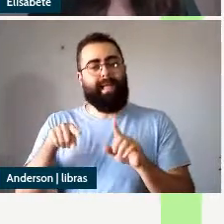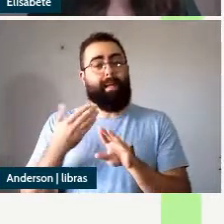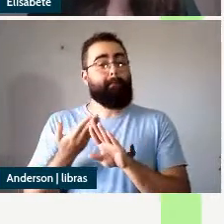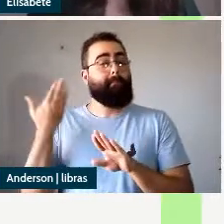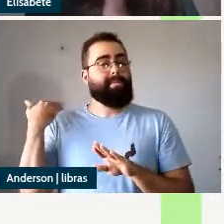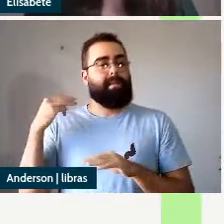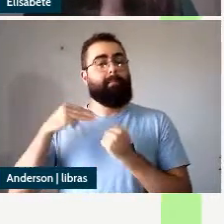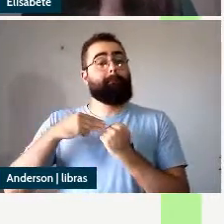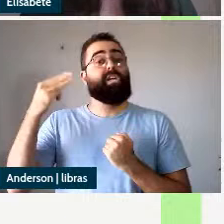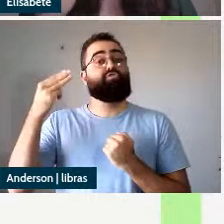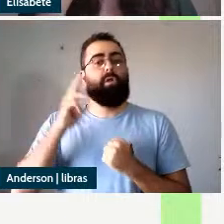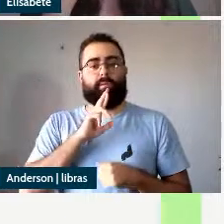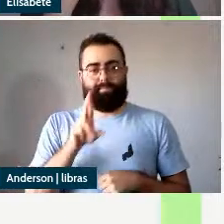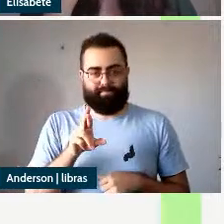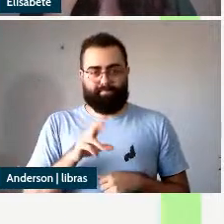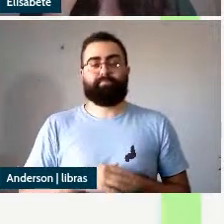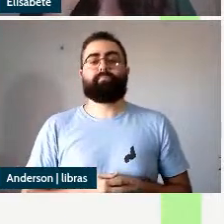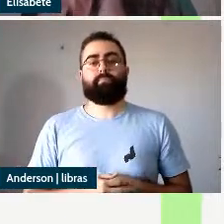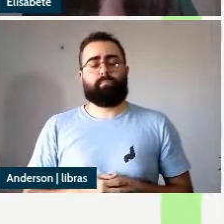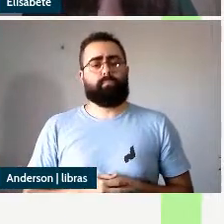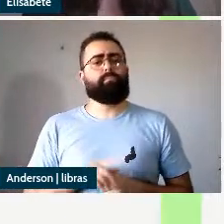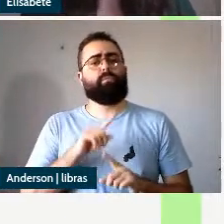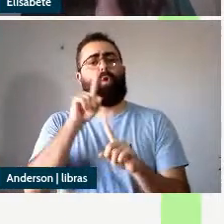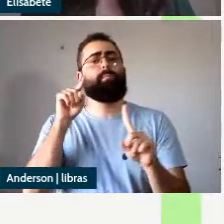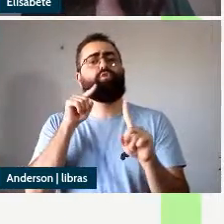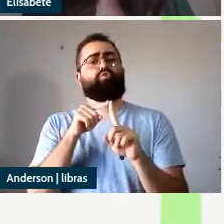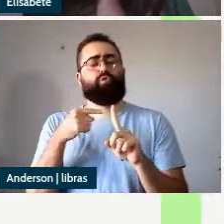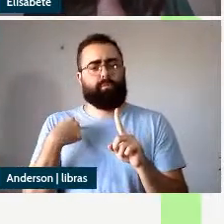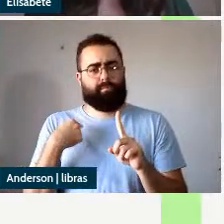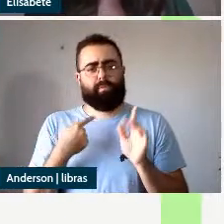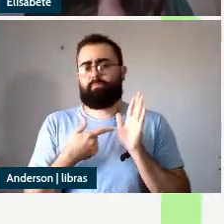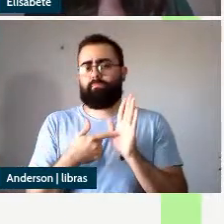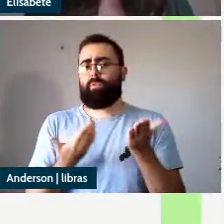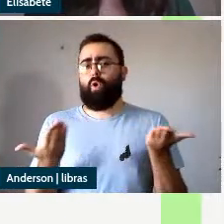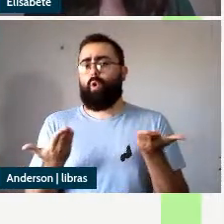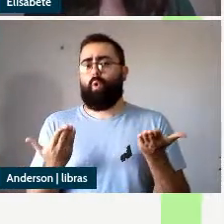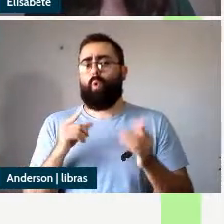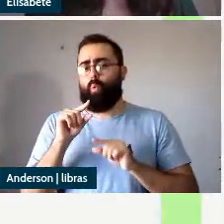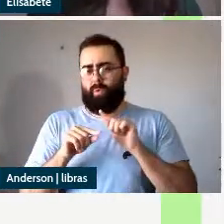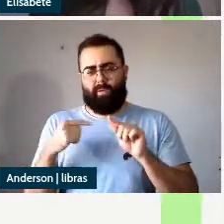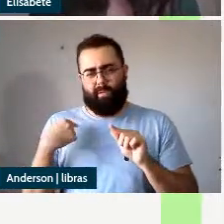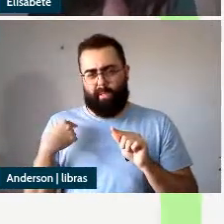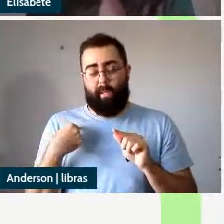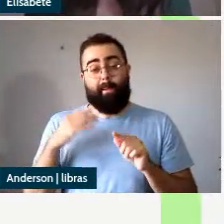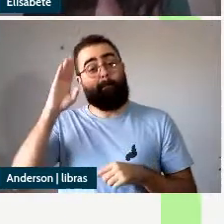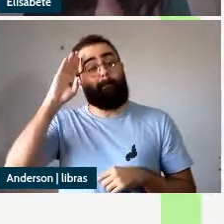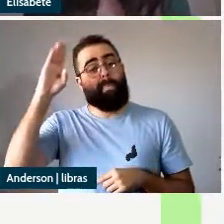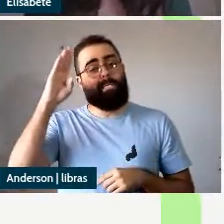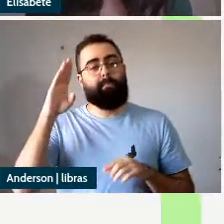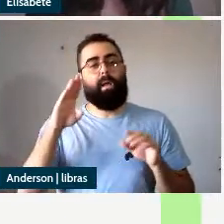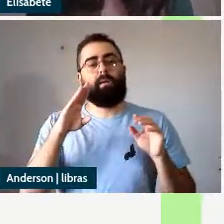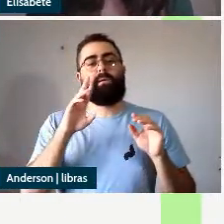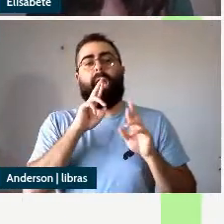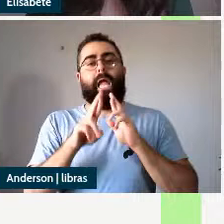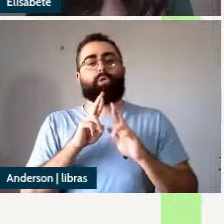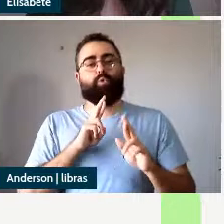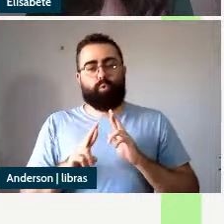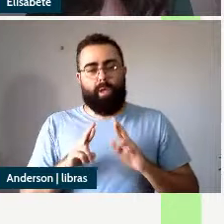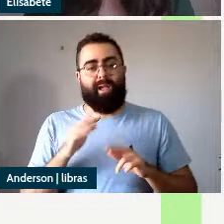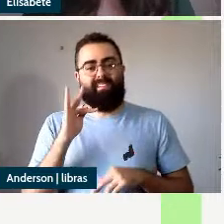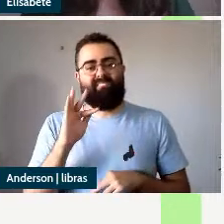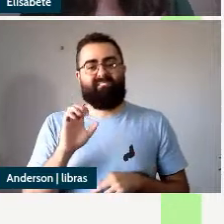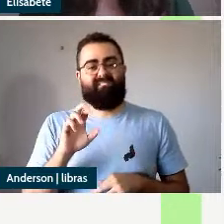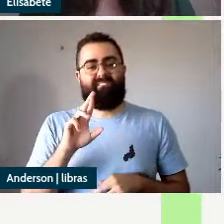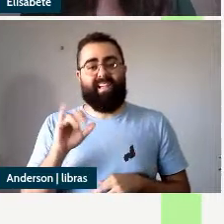o objetivo dessa apresentação é resumir os principais resultados de Ferreira 2017 né como eu disse a minha